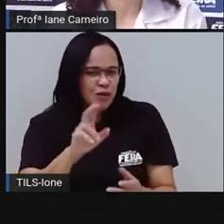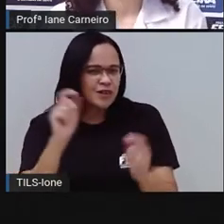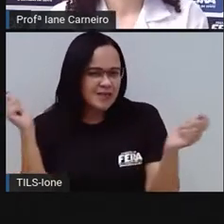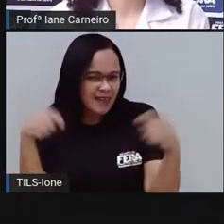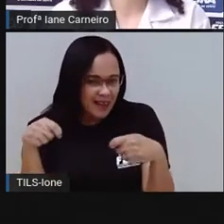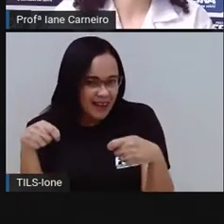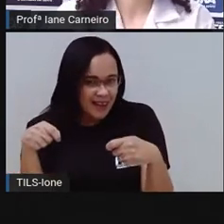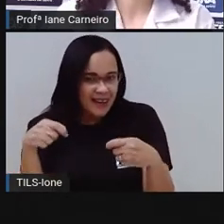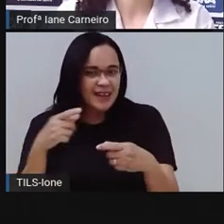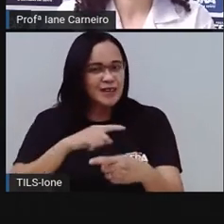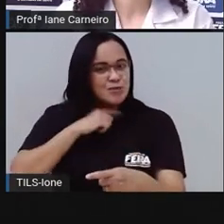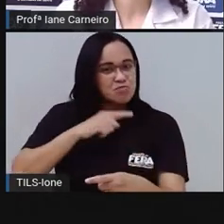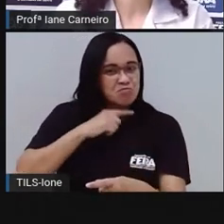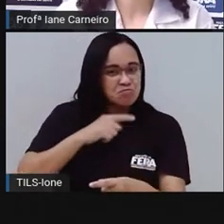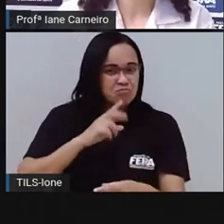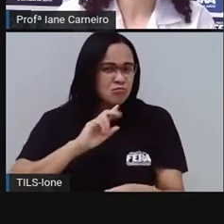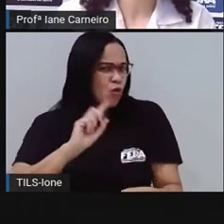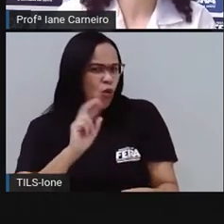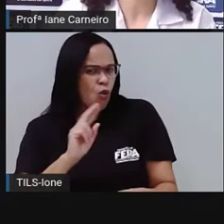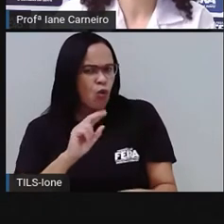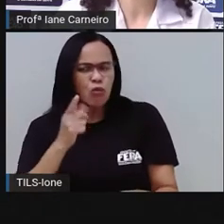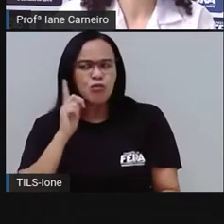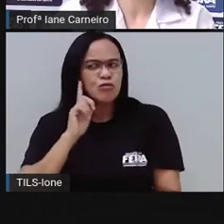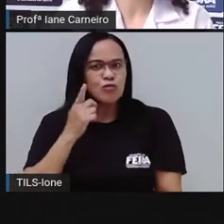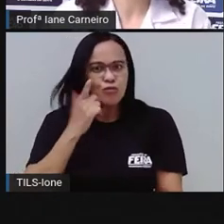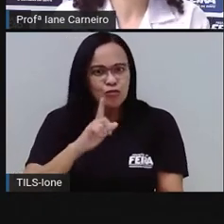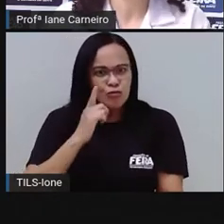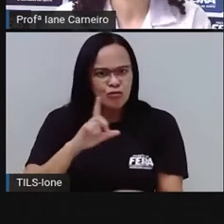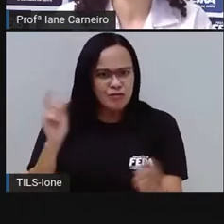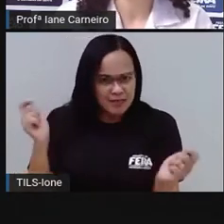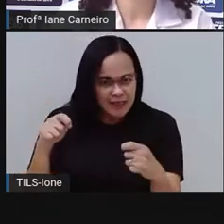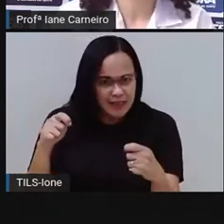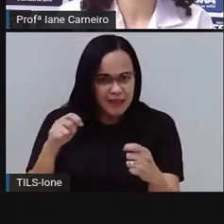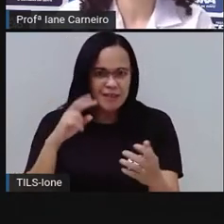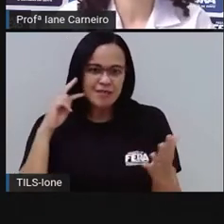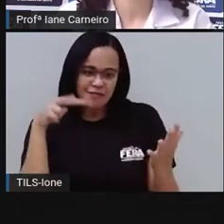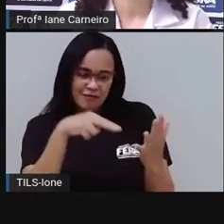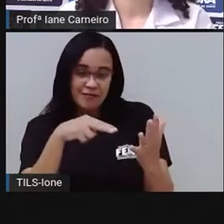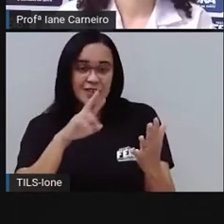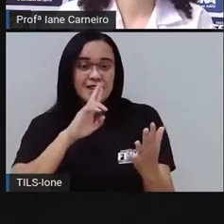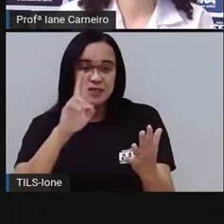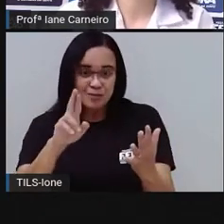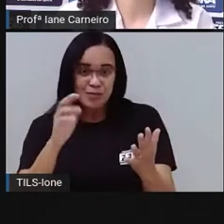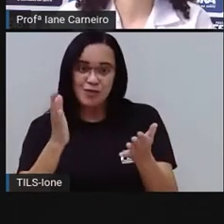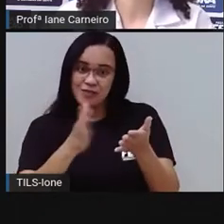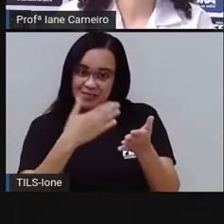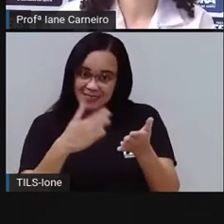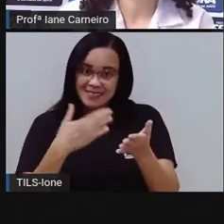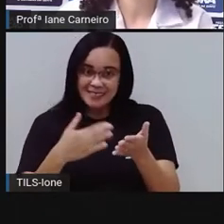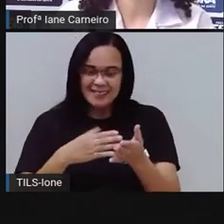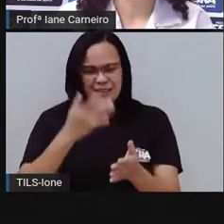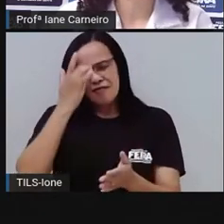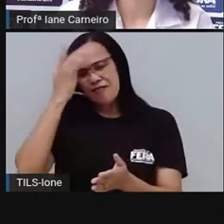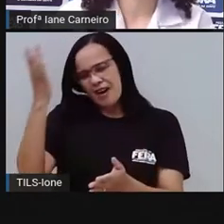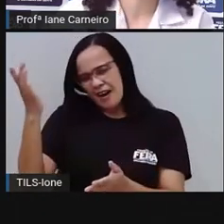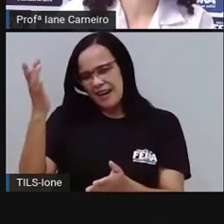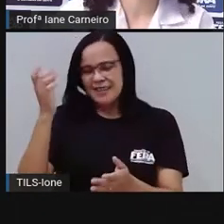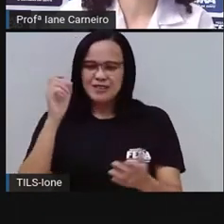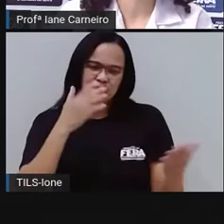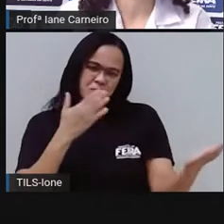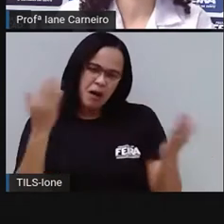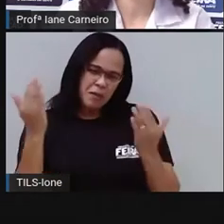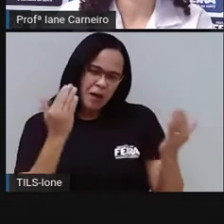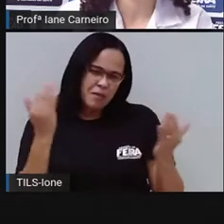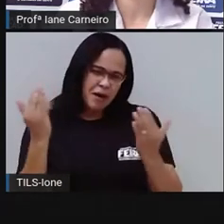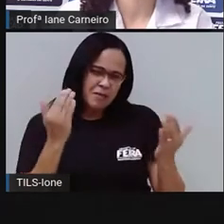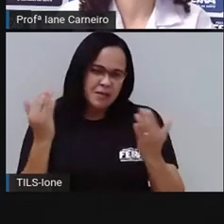conseguir, você pode olhar aí no seu caderninho as respostas de cada adivinha, né? E aí fica fácil para você conferir o resultado, para ver se você